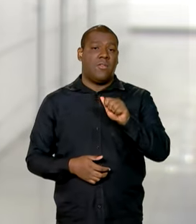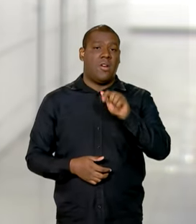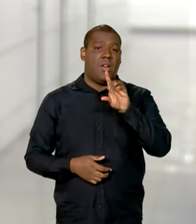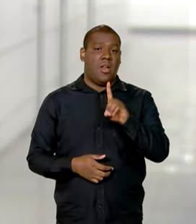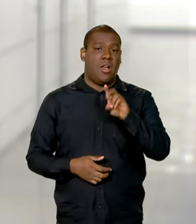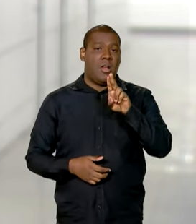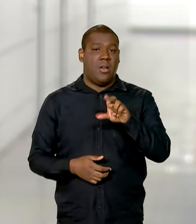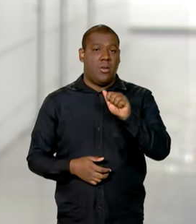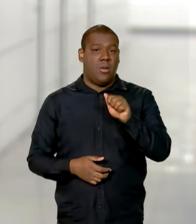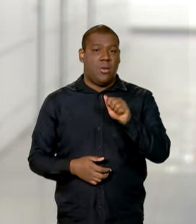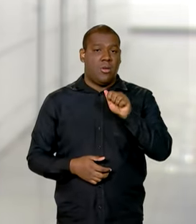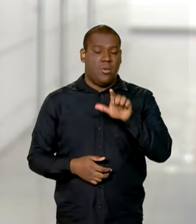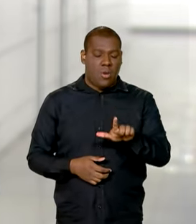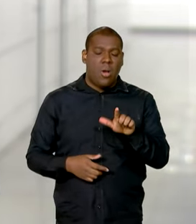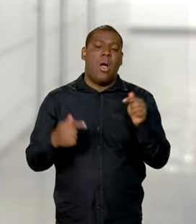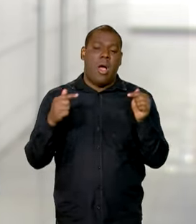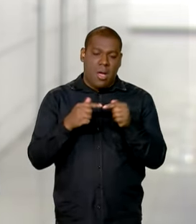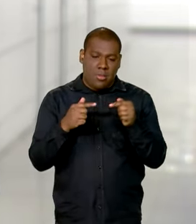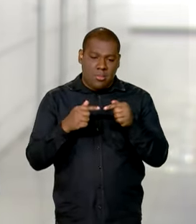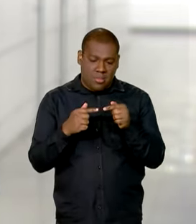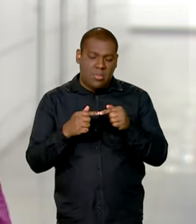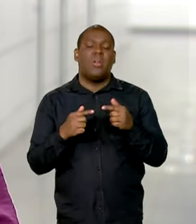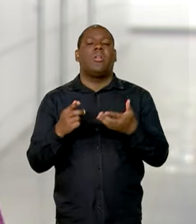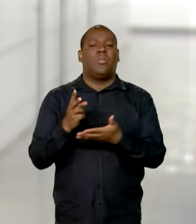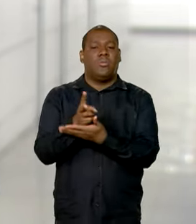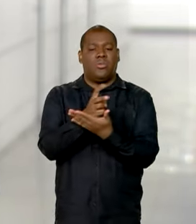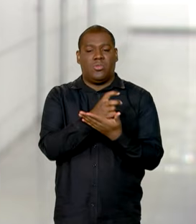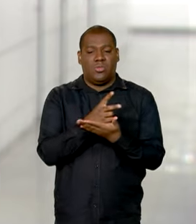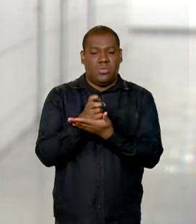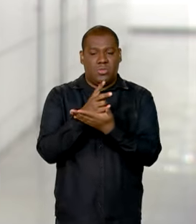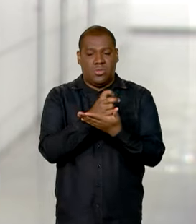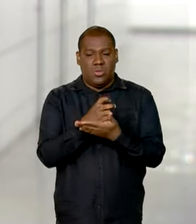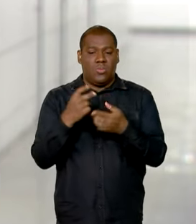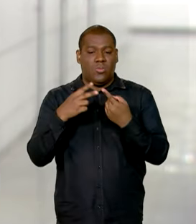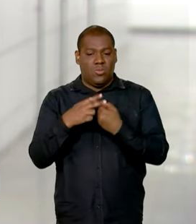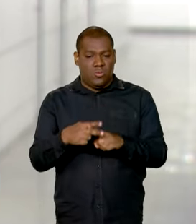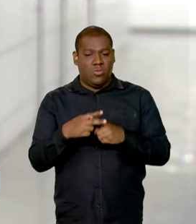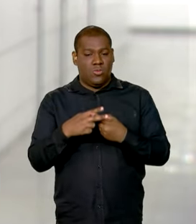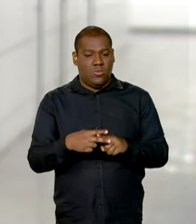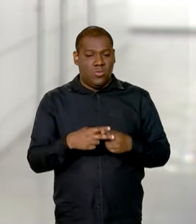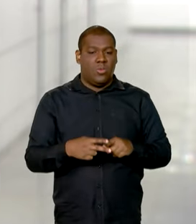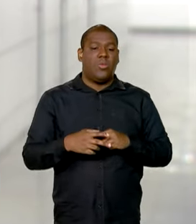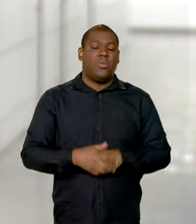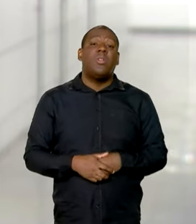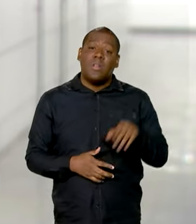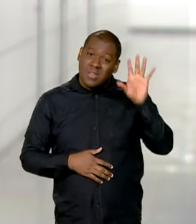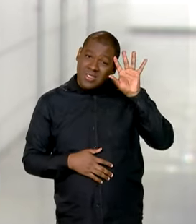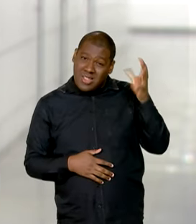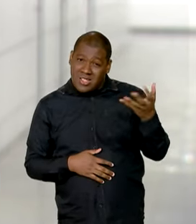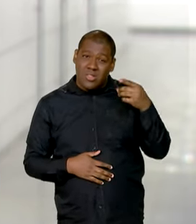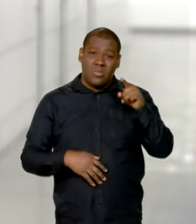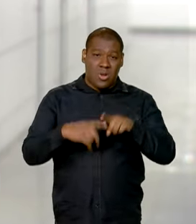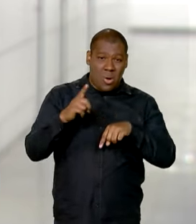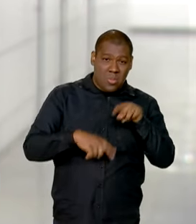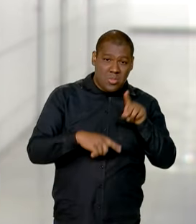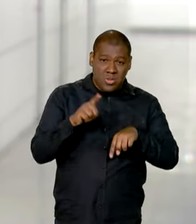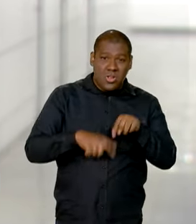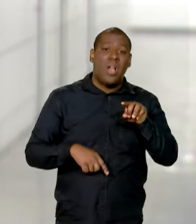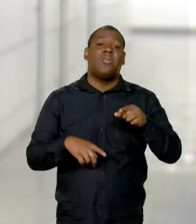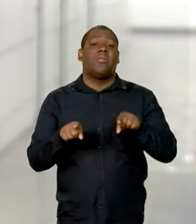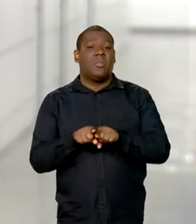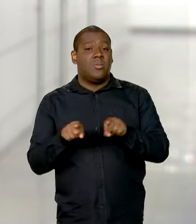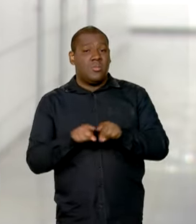da reforma tributária do consumo. Eles vão incidir sobre mercadorias e serviços, inclusive